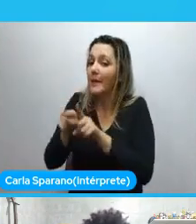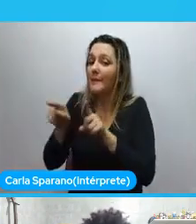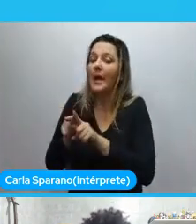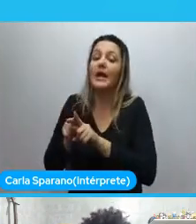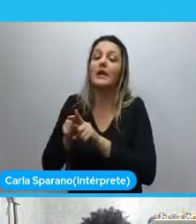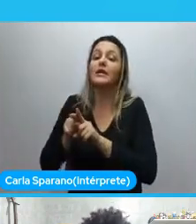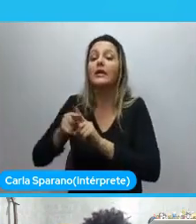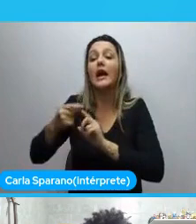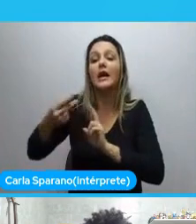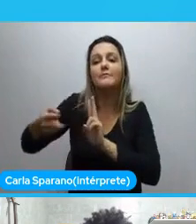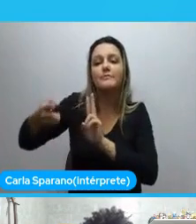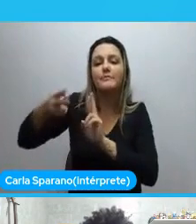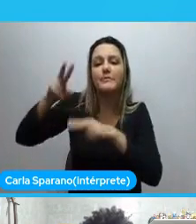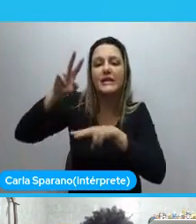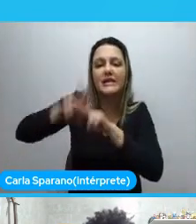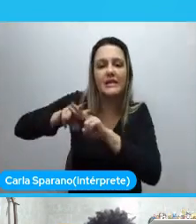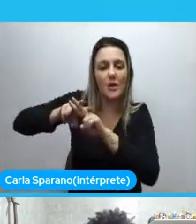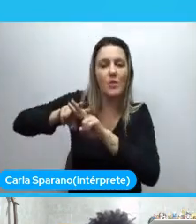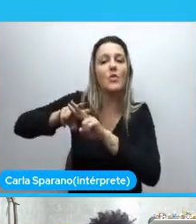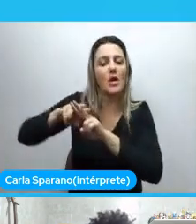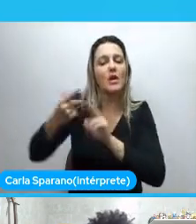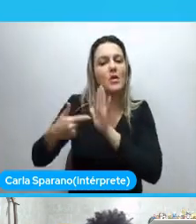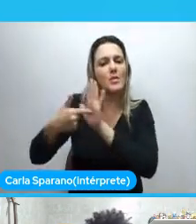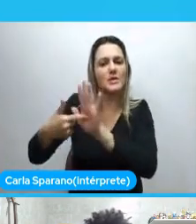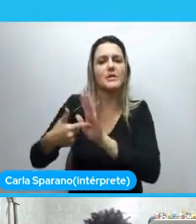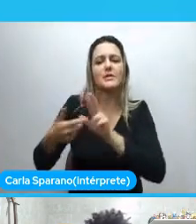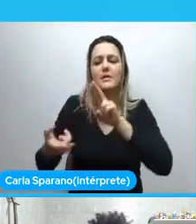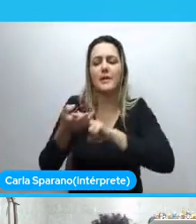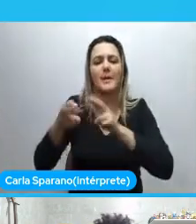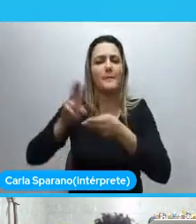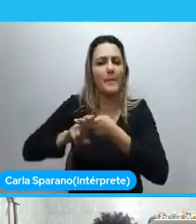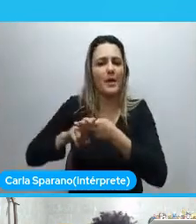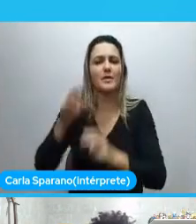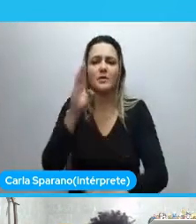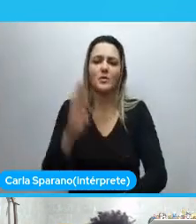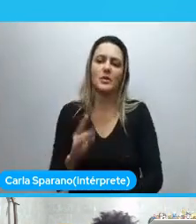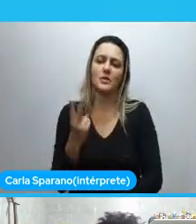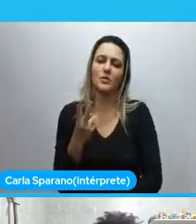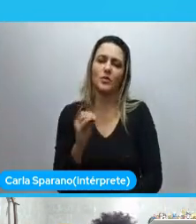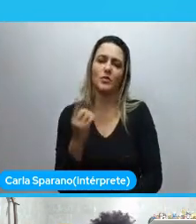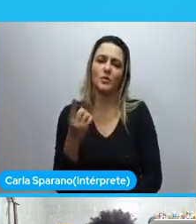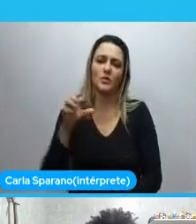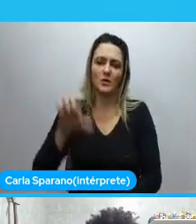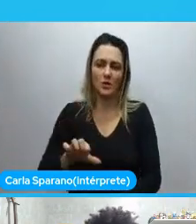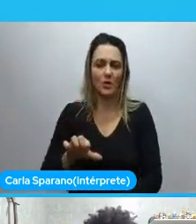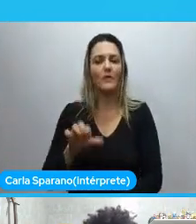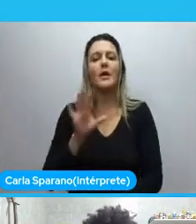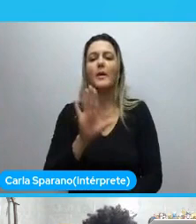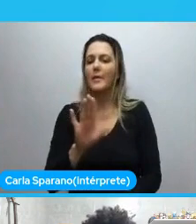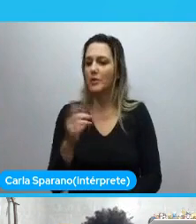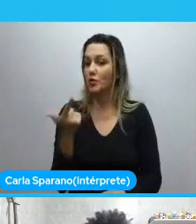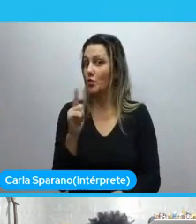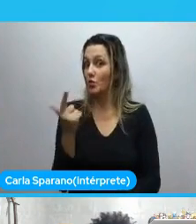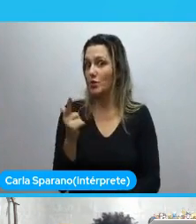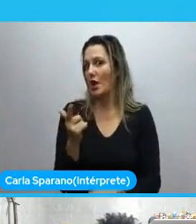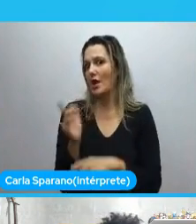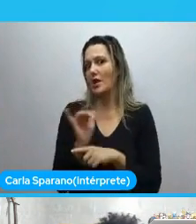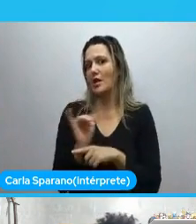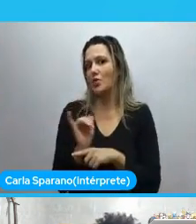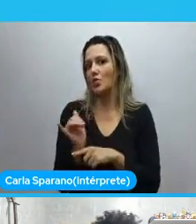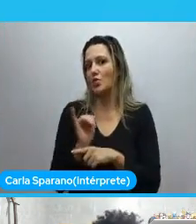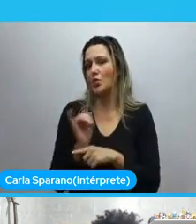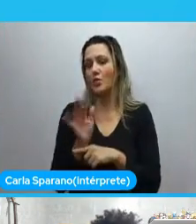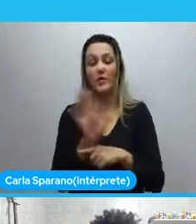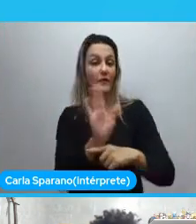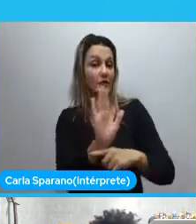primeira palestra. Apresentada na Python Brasil. Foi na Python Brasil. Em 2019. Mas. Não tem os vídeos no YouTube. Não sei